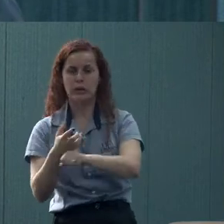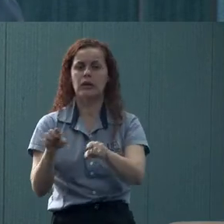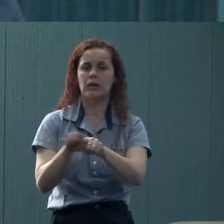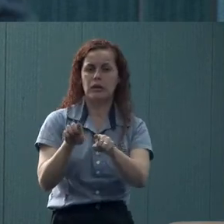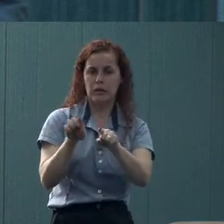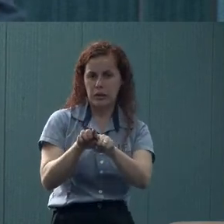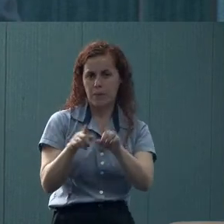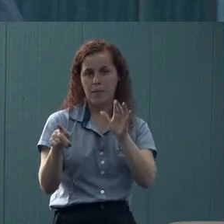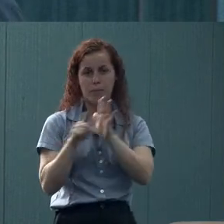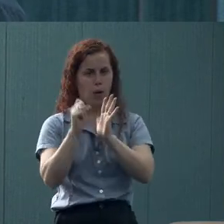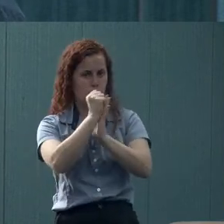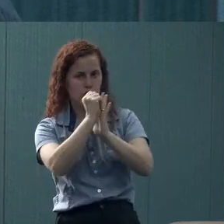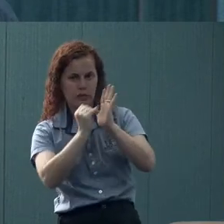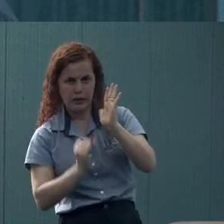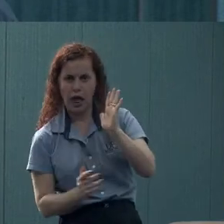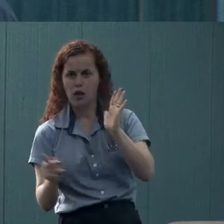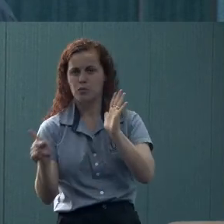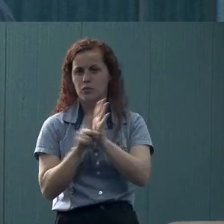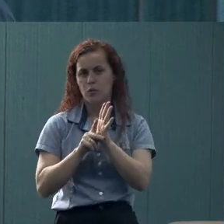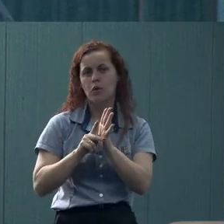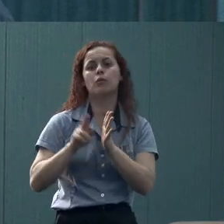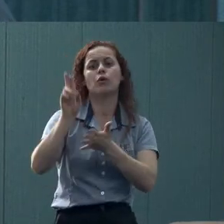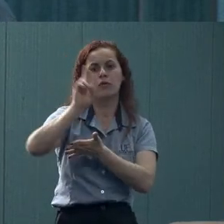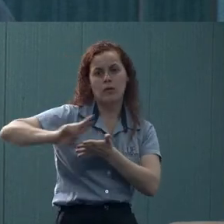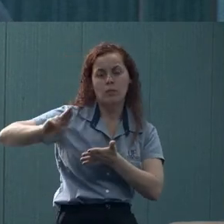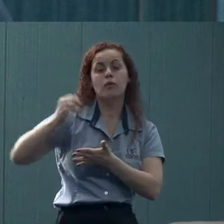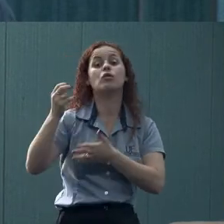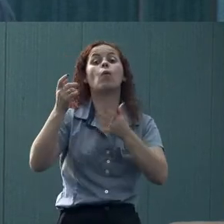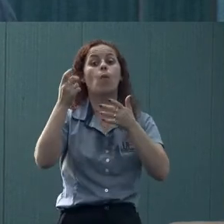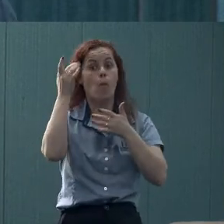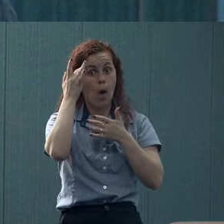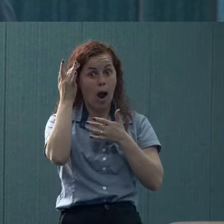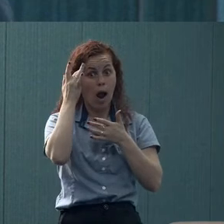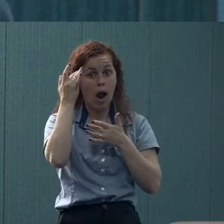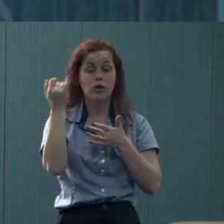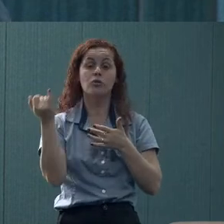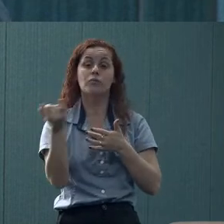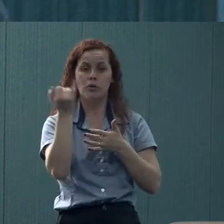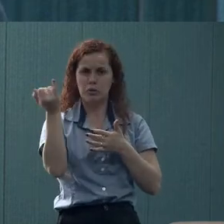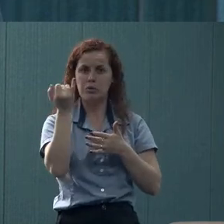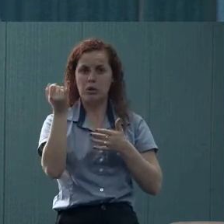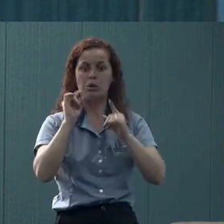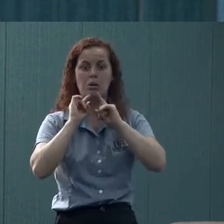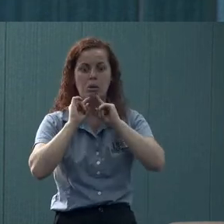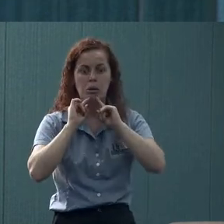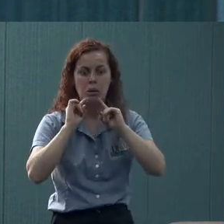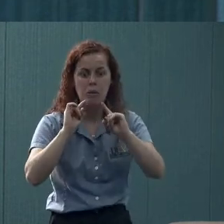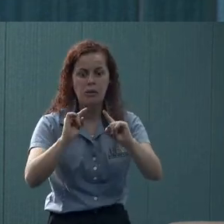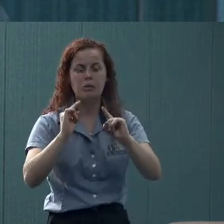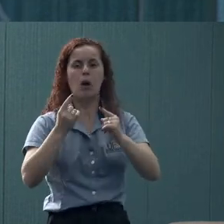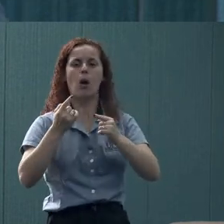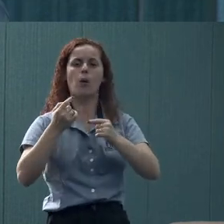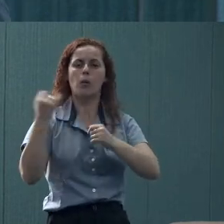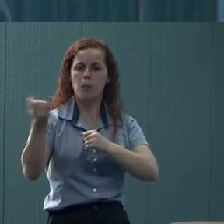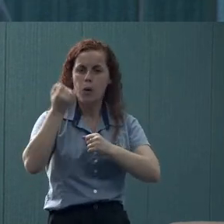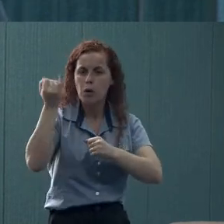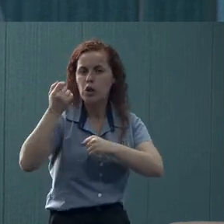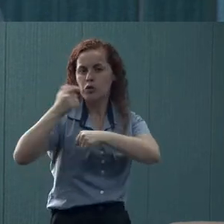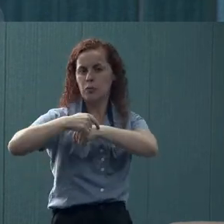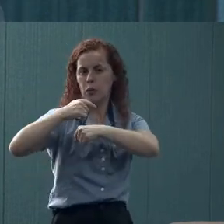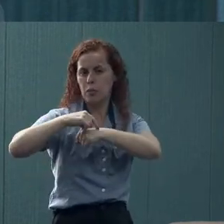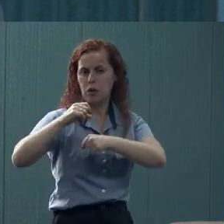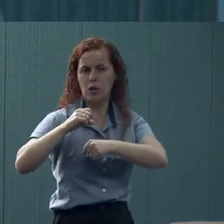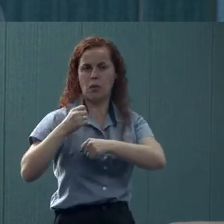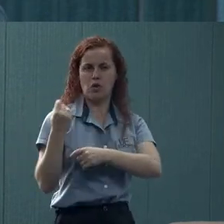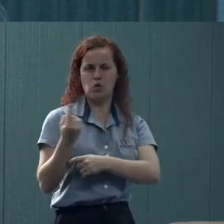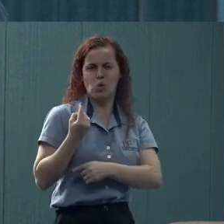as atividades da universidade. Então, eu acho isso muito importante. E uma queixa também muito importante naquele momento da pandemia, era